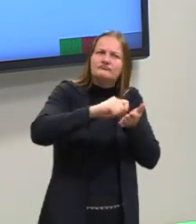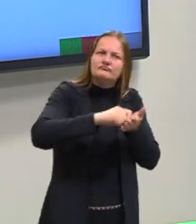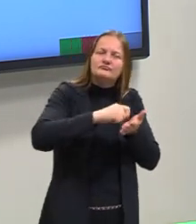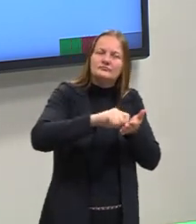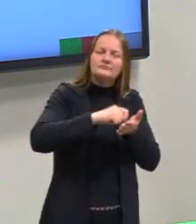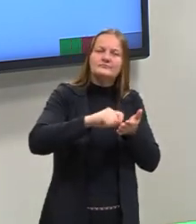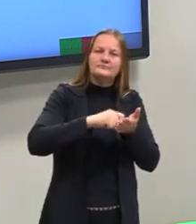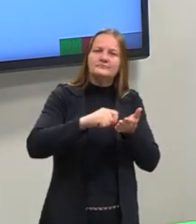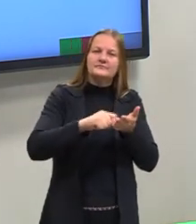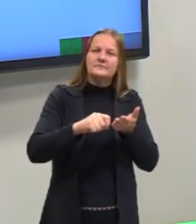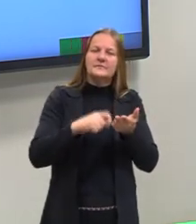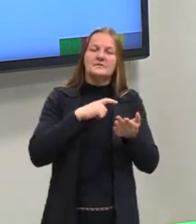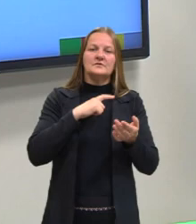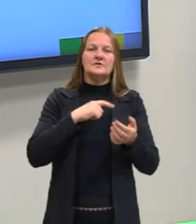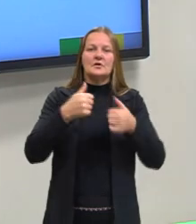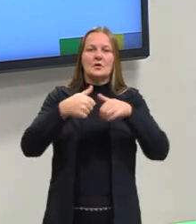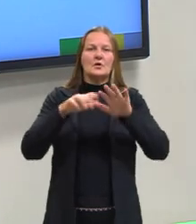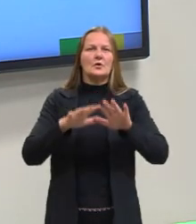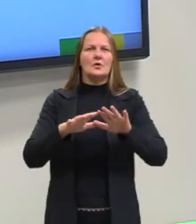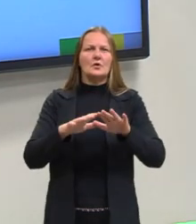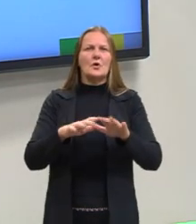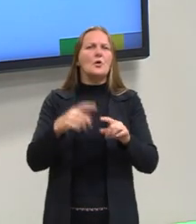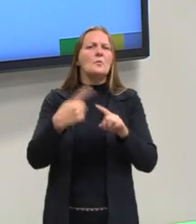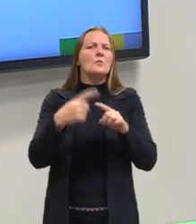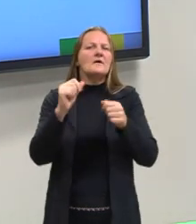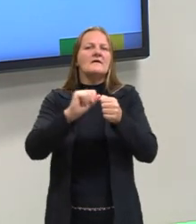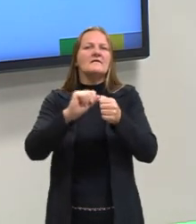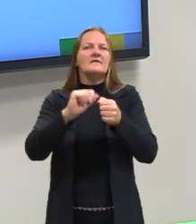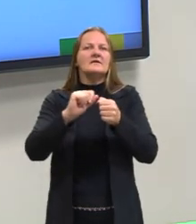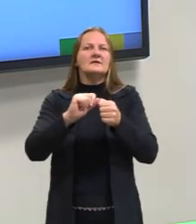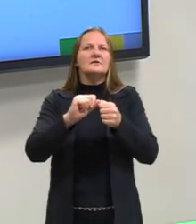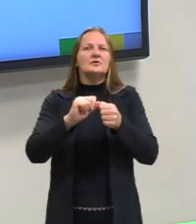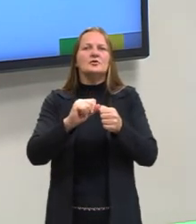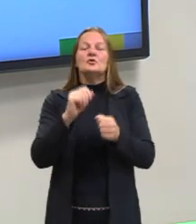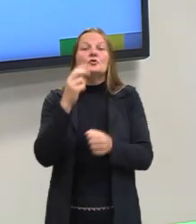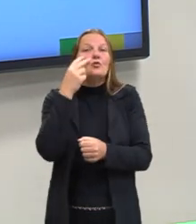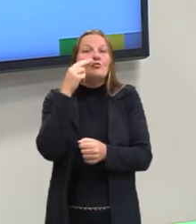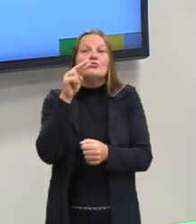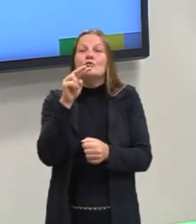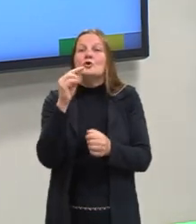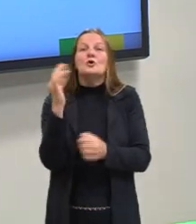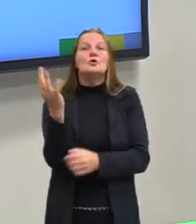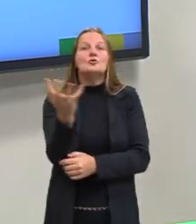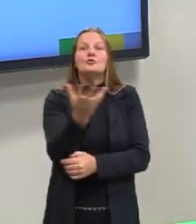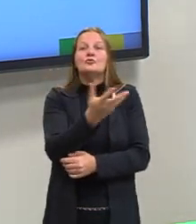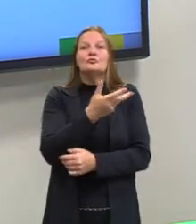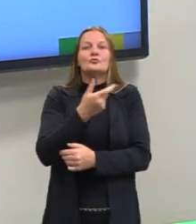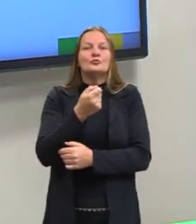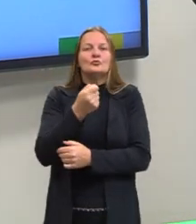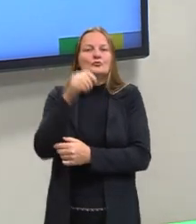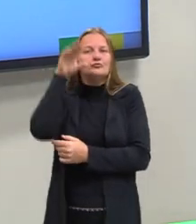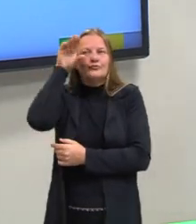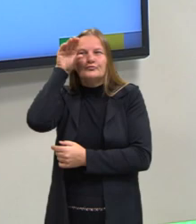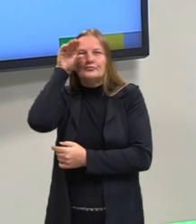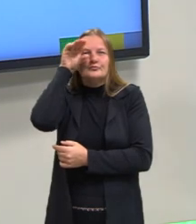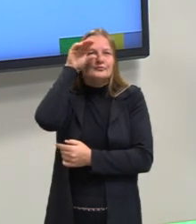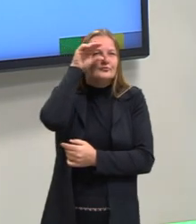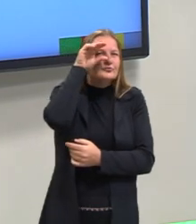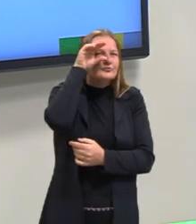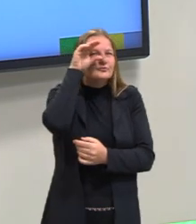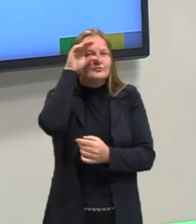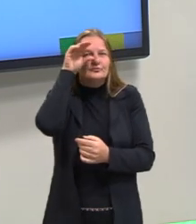estavam lá pra fazer o quê? Pra olhar tudo que tem lá naquela... Tudo que tem lá naquele